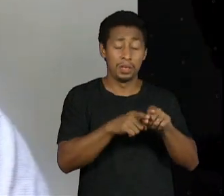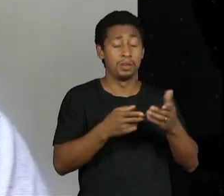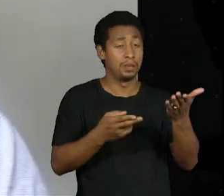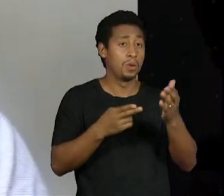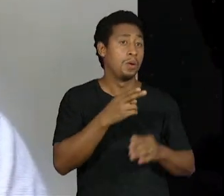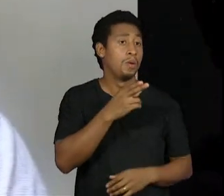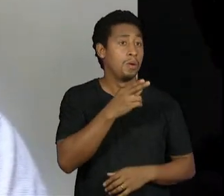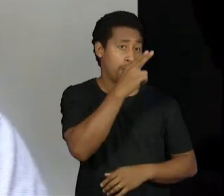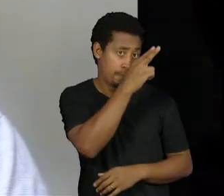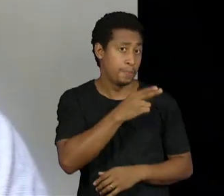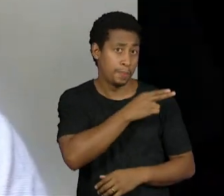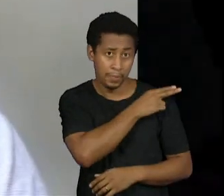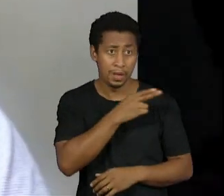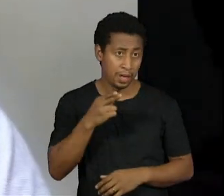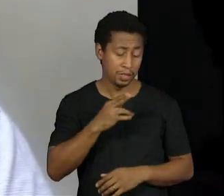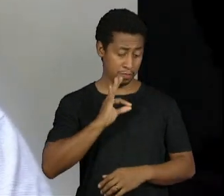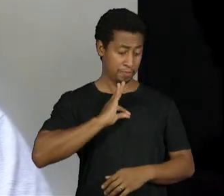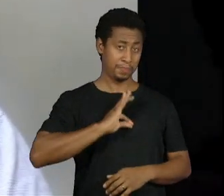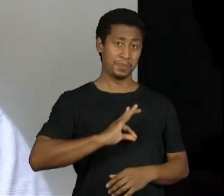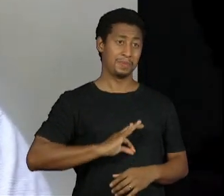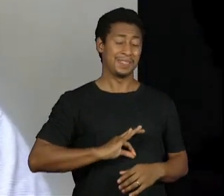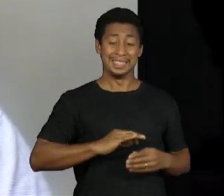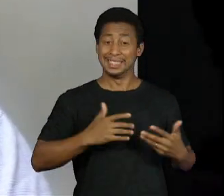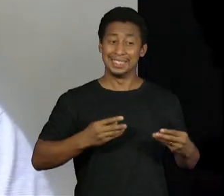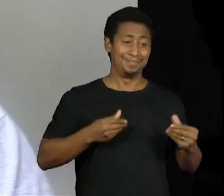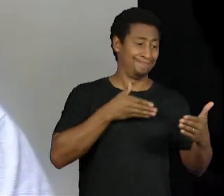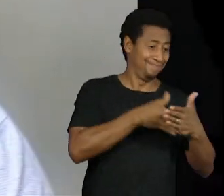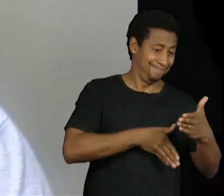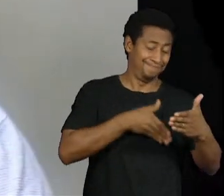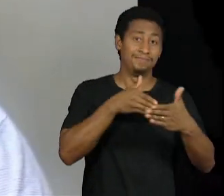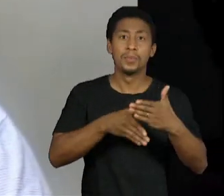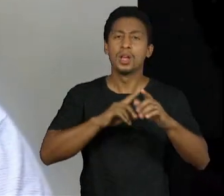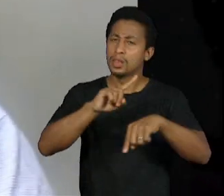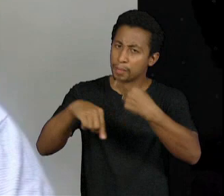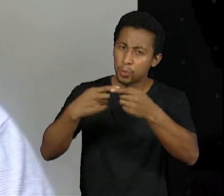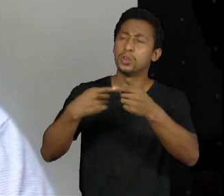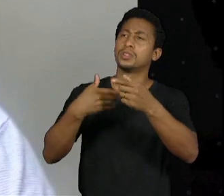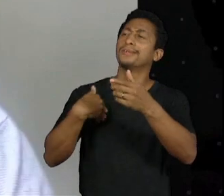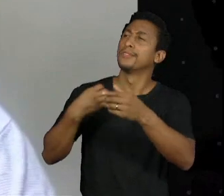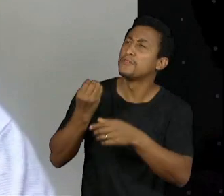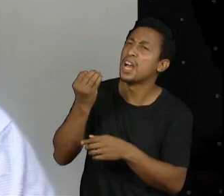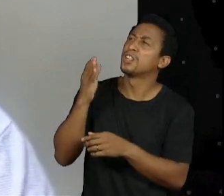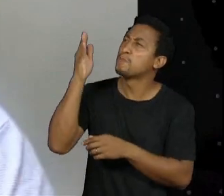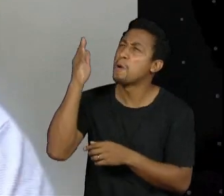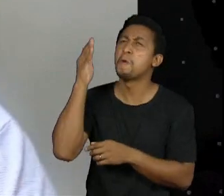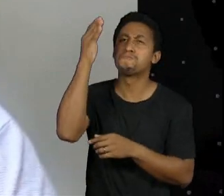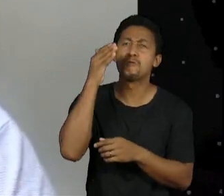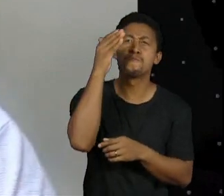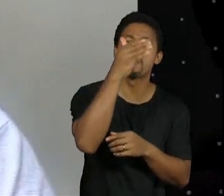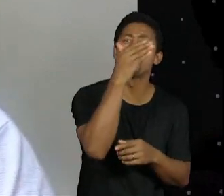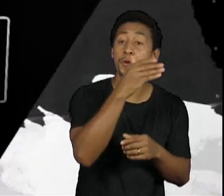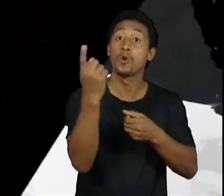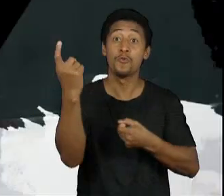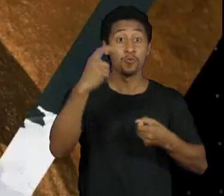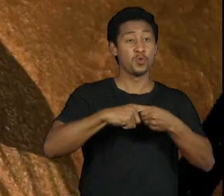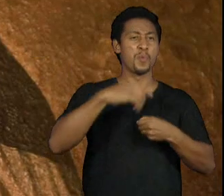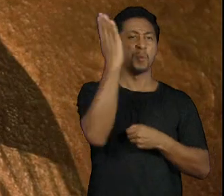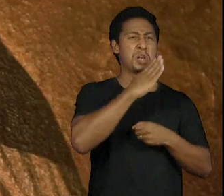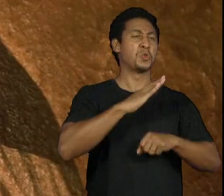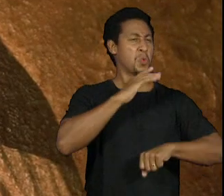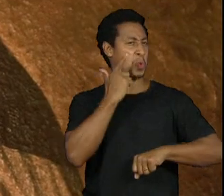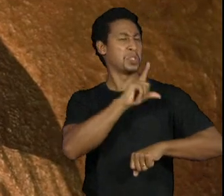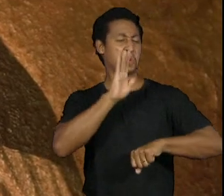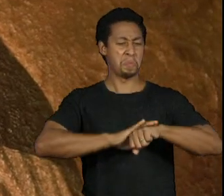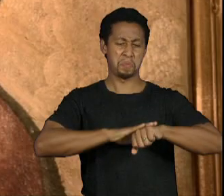voltam para o Museu Afro Brasil dentro de uma condição de honra e de lançando luz em questões tão importantes como essas E